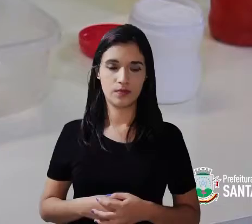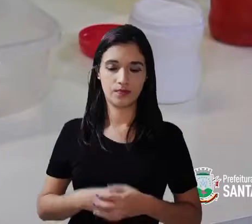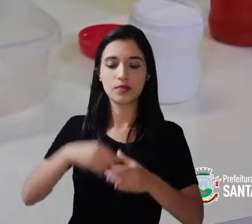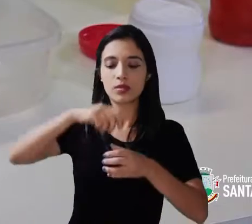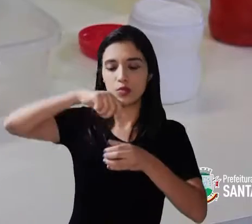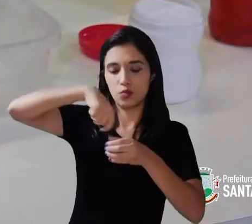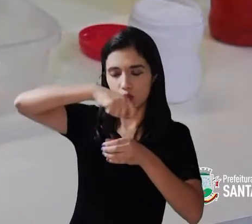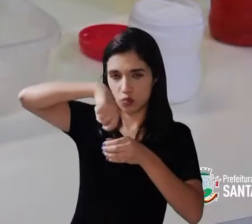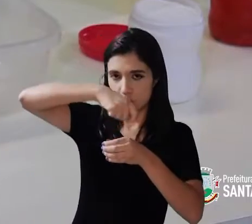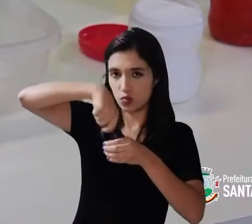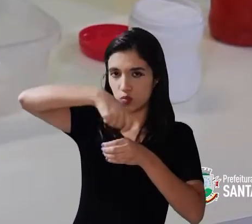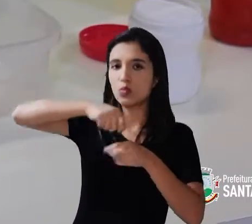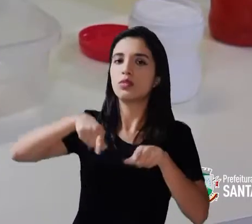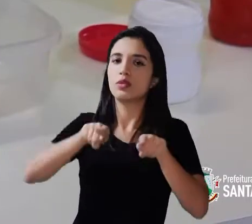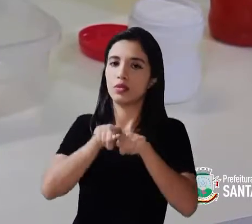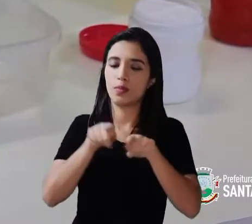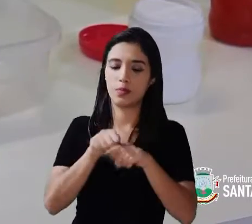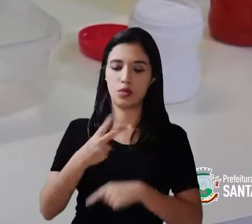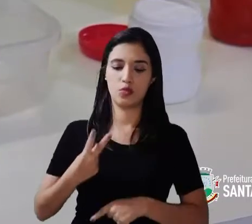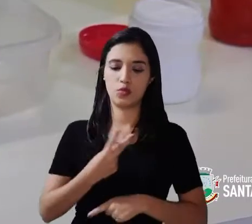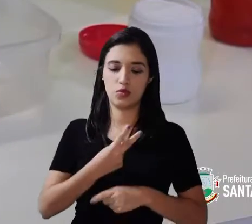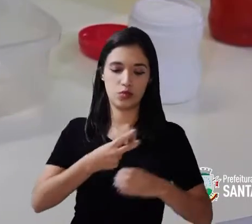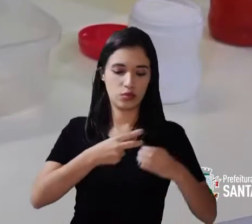e vou misturar também.